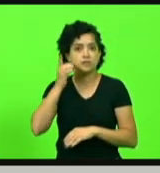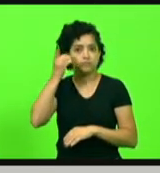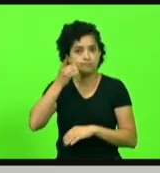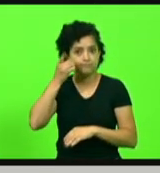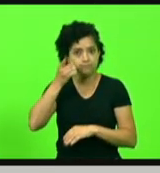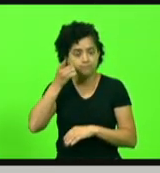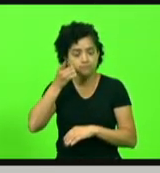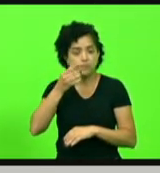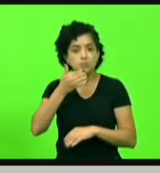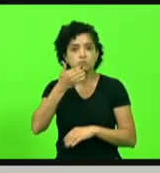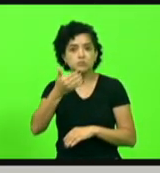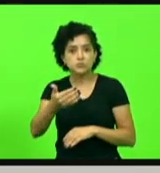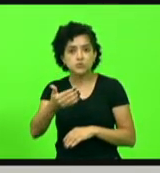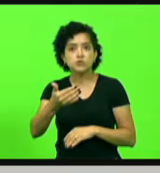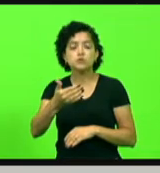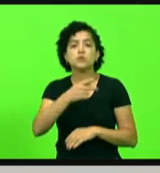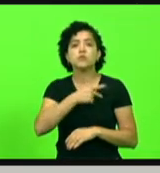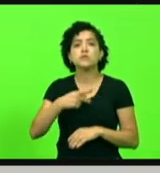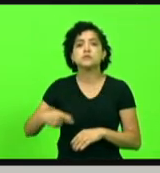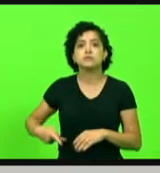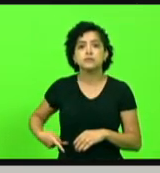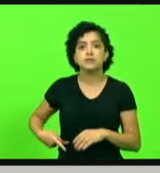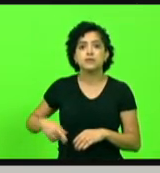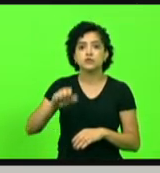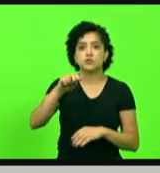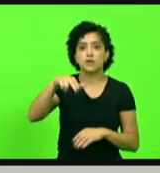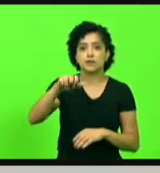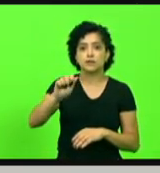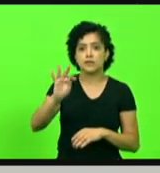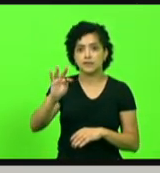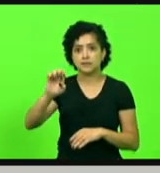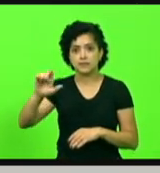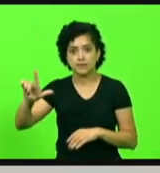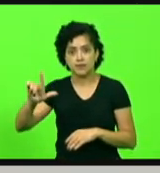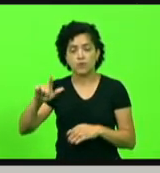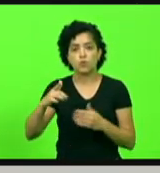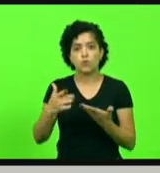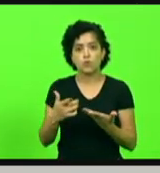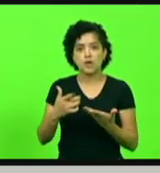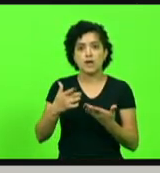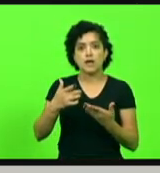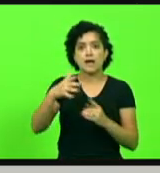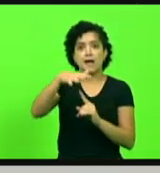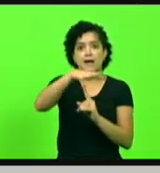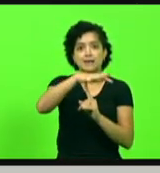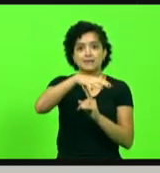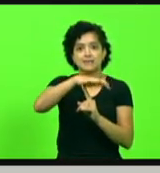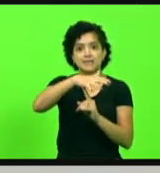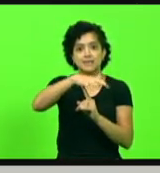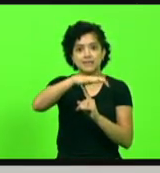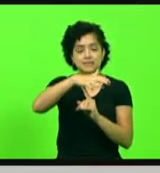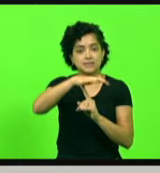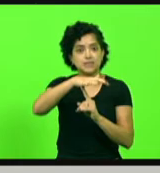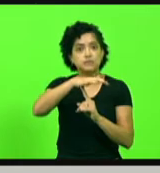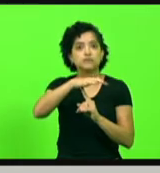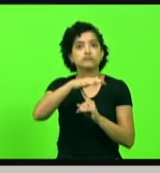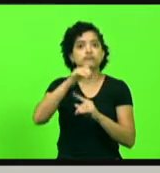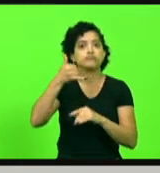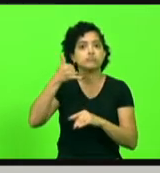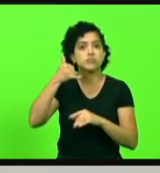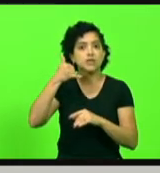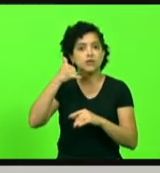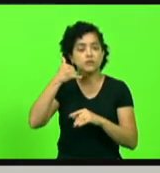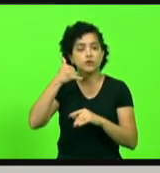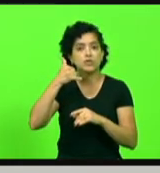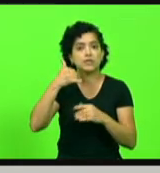presidente e conselho diretor da Anatel. Pela instalação de uma antena transmissora de telefonia móvel no